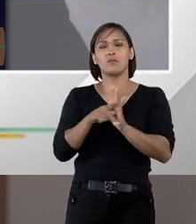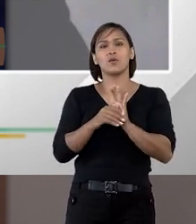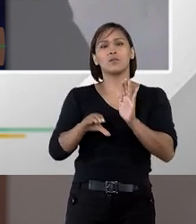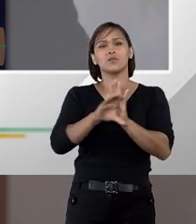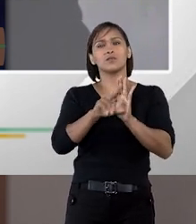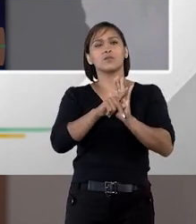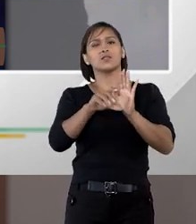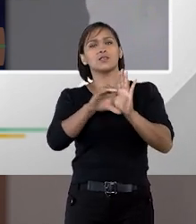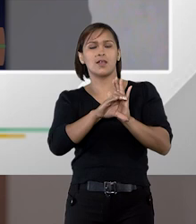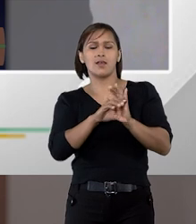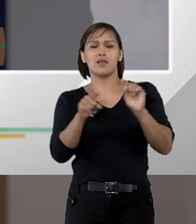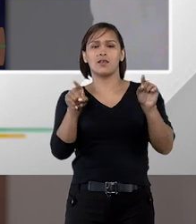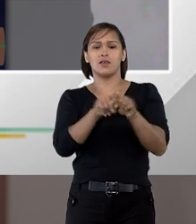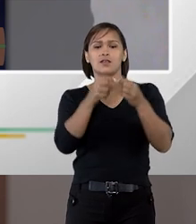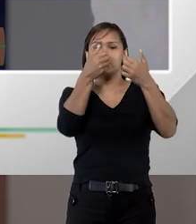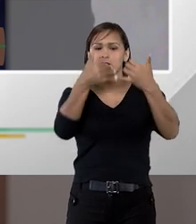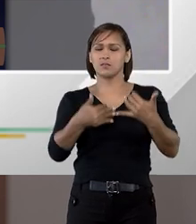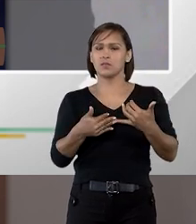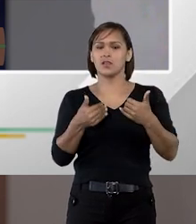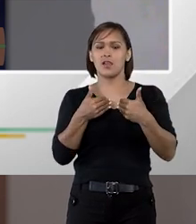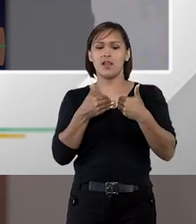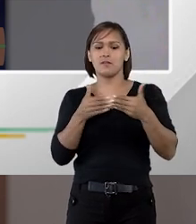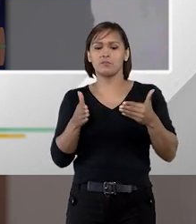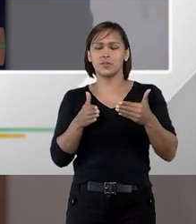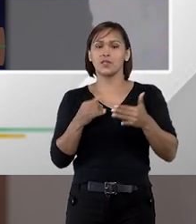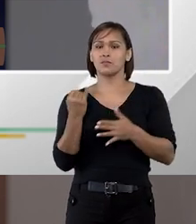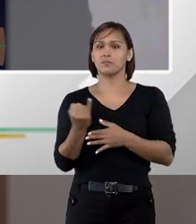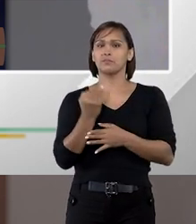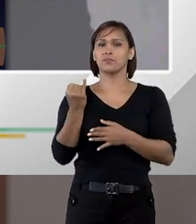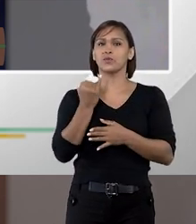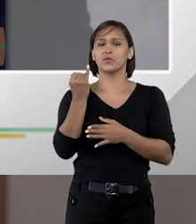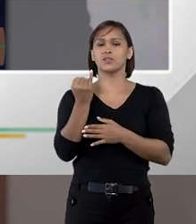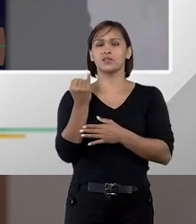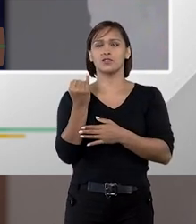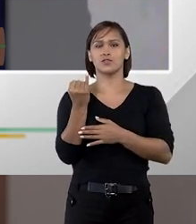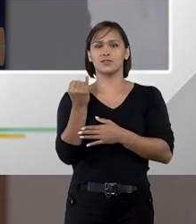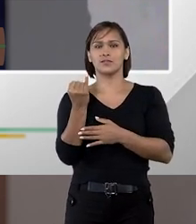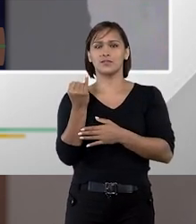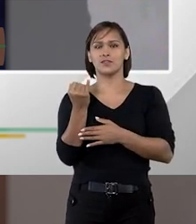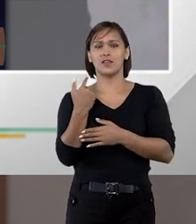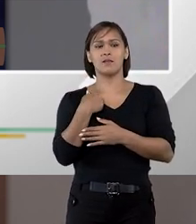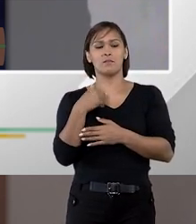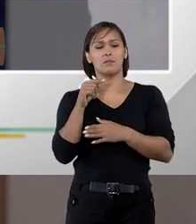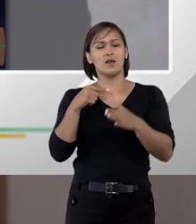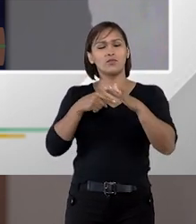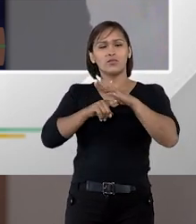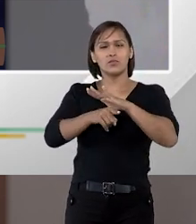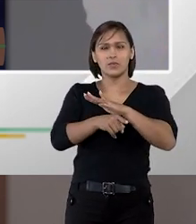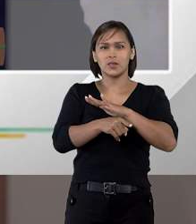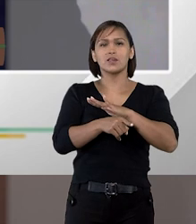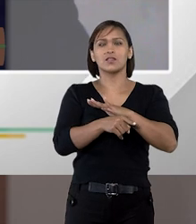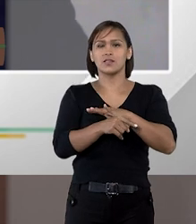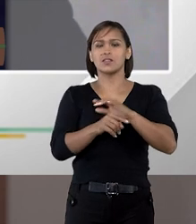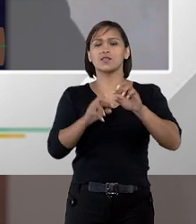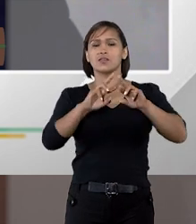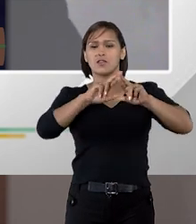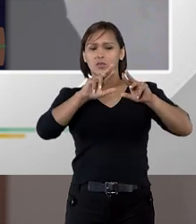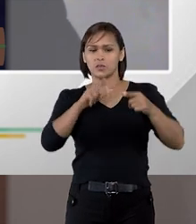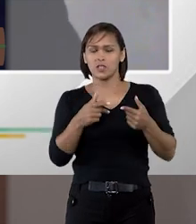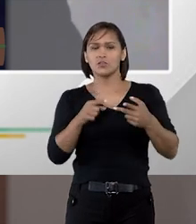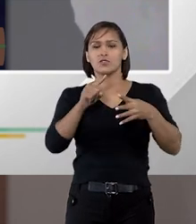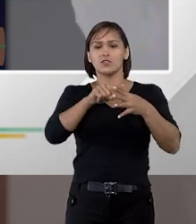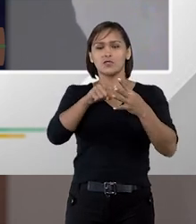próprio código de processo civil digamos assim abriu um caminho importante para a intensificação desses meios